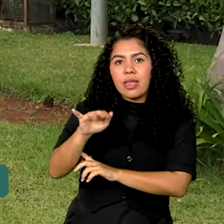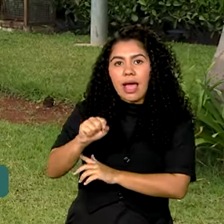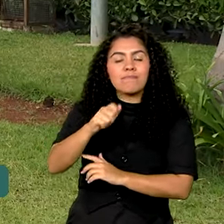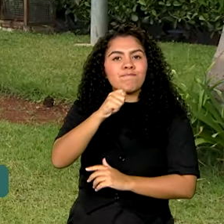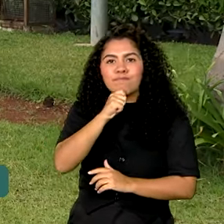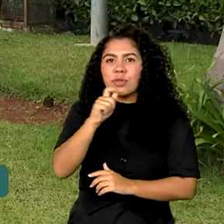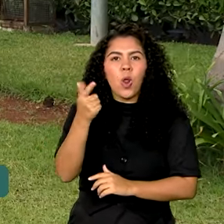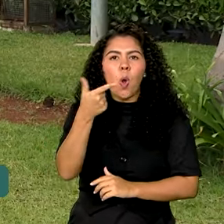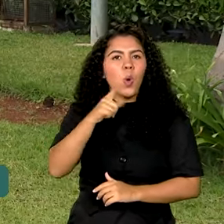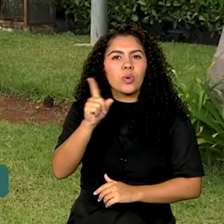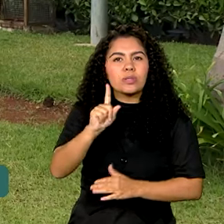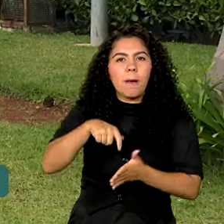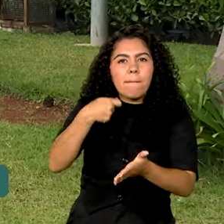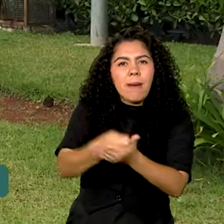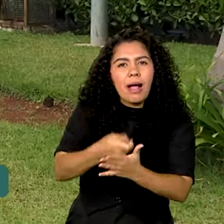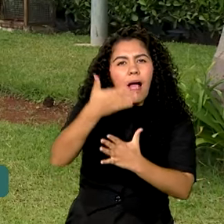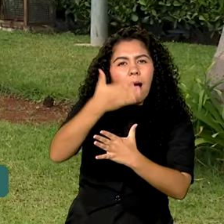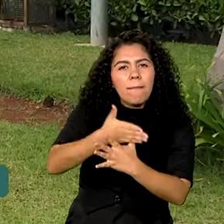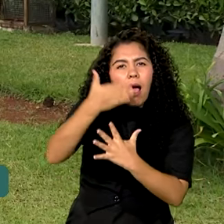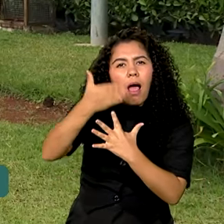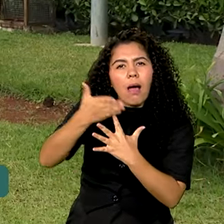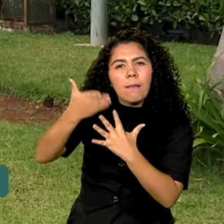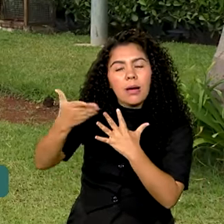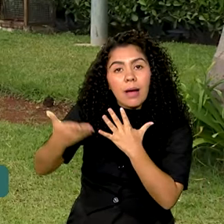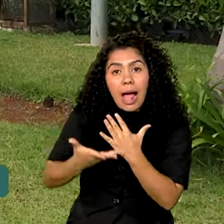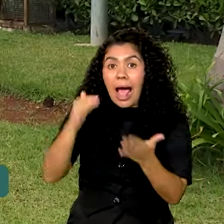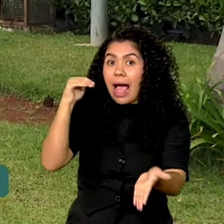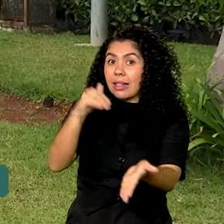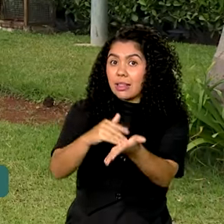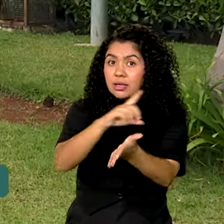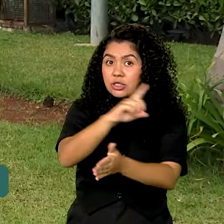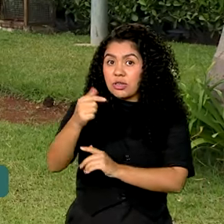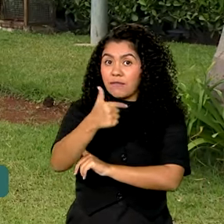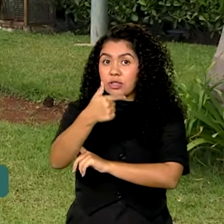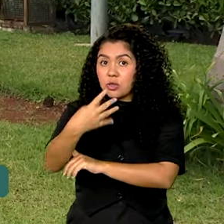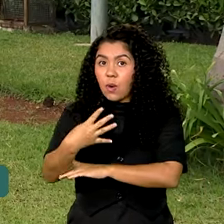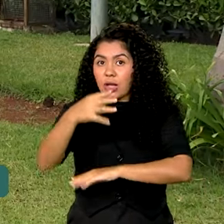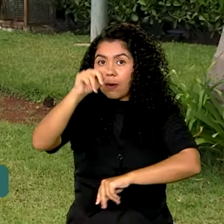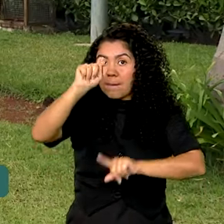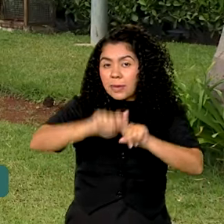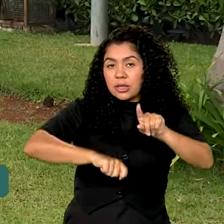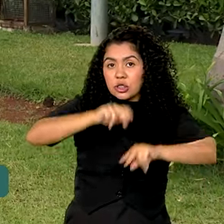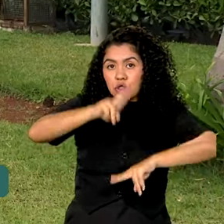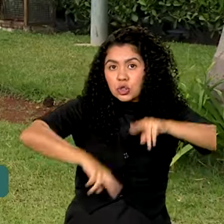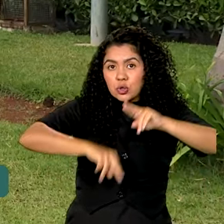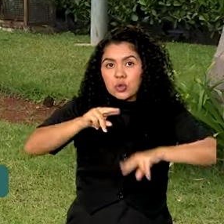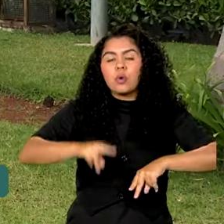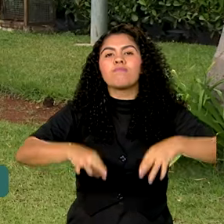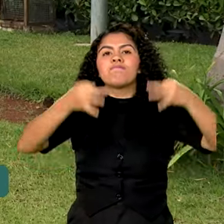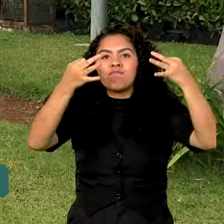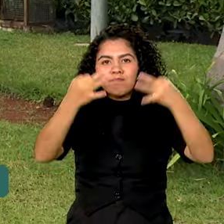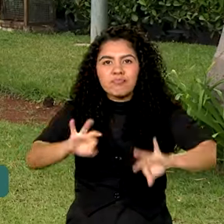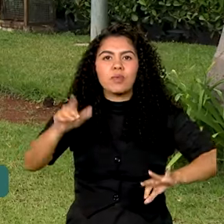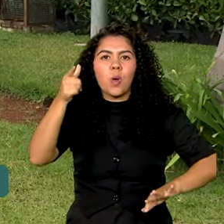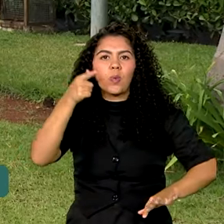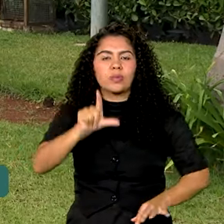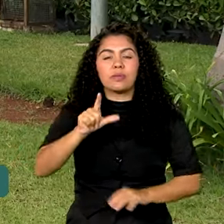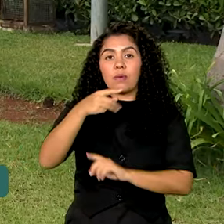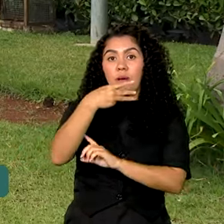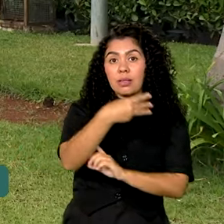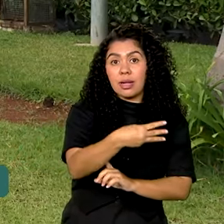correto. Até o dia 24 de junho, foram firmados 332